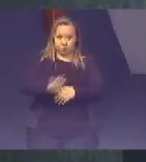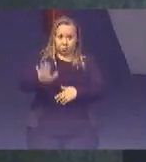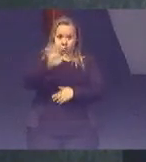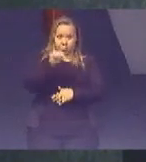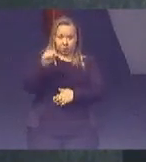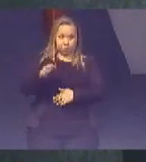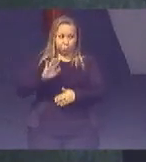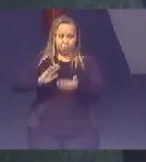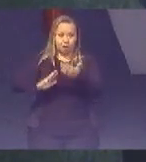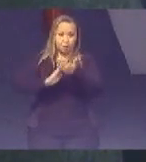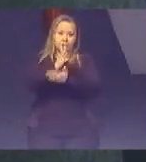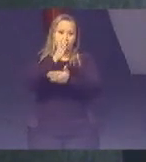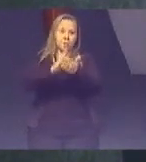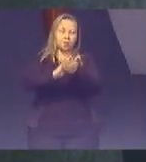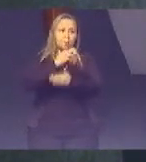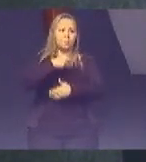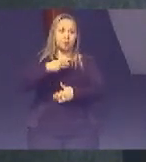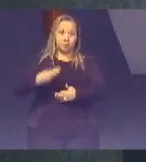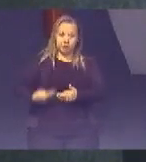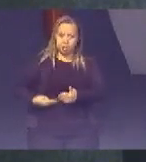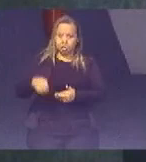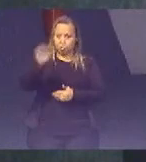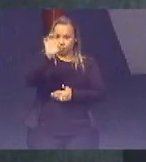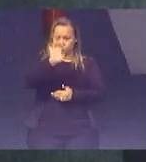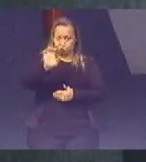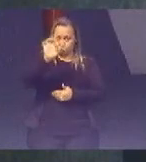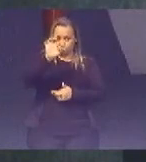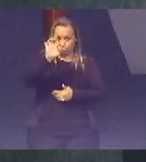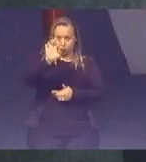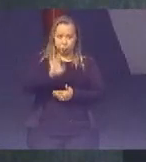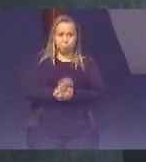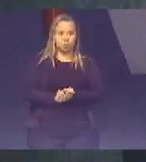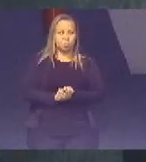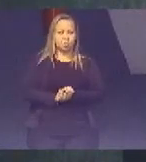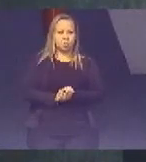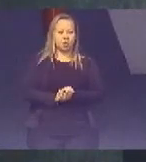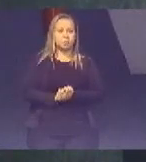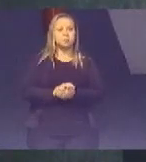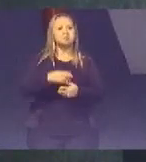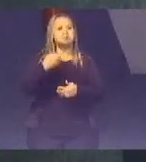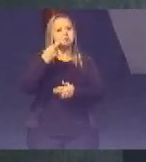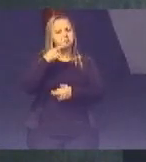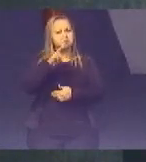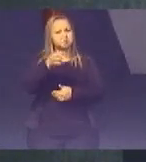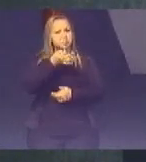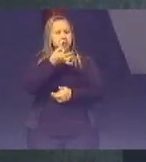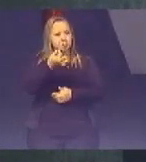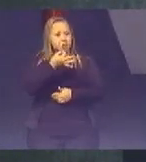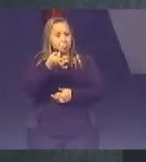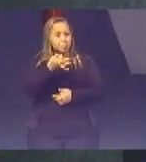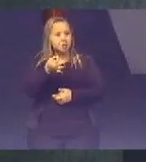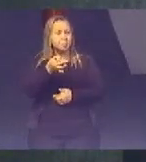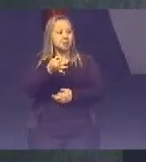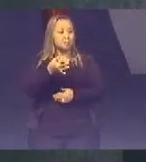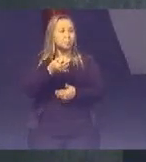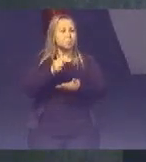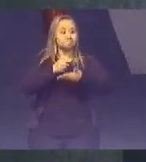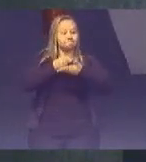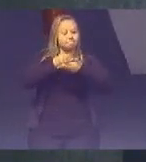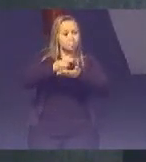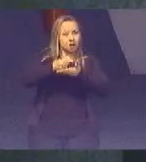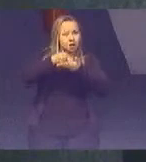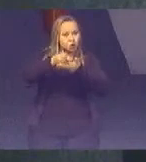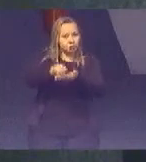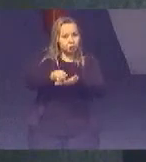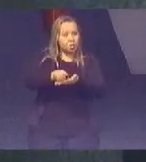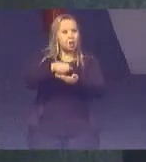aprovado Pelo então Ministro de Estado E como uma recomendação Da Comissão Nacional Para isso Subsidiar Para esses